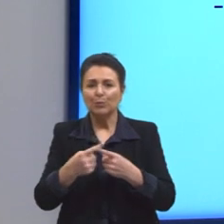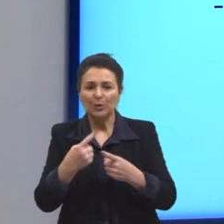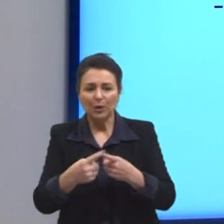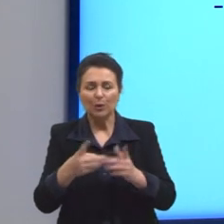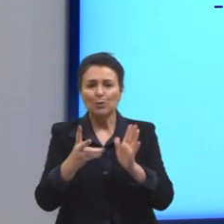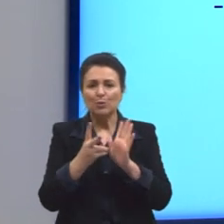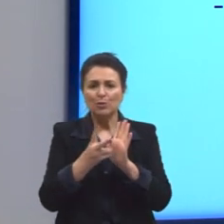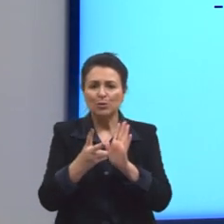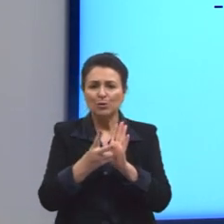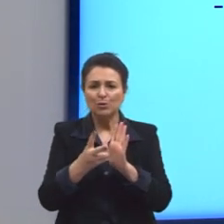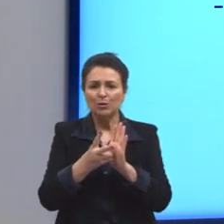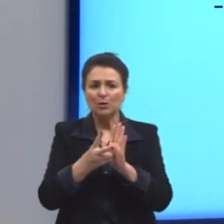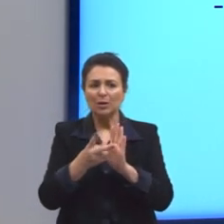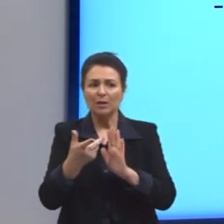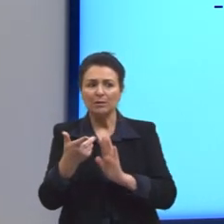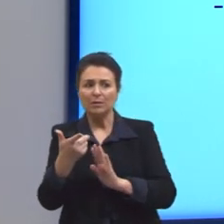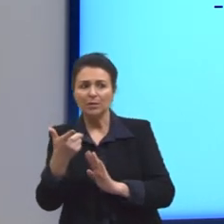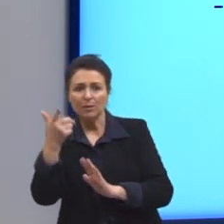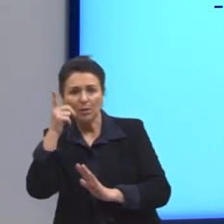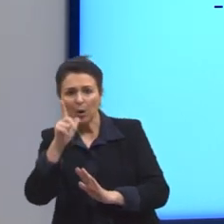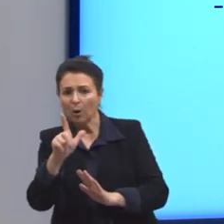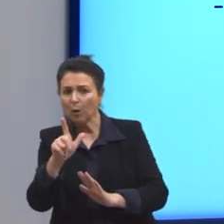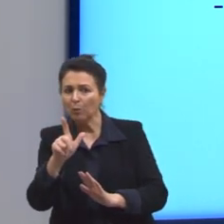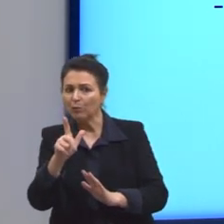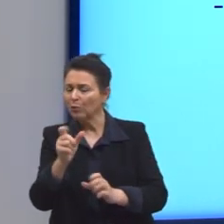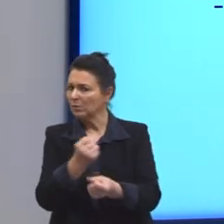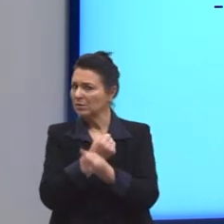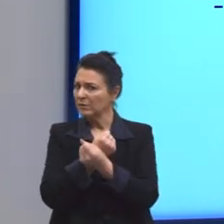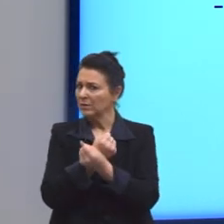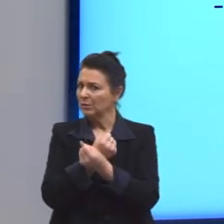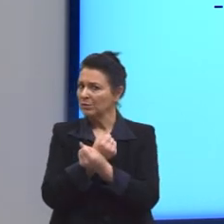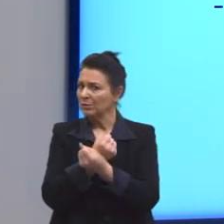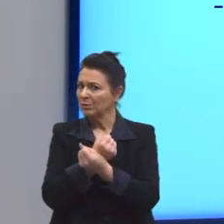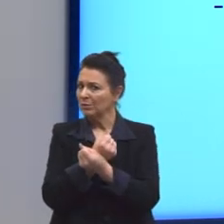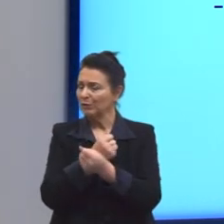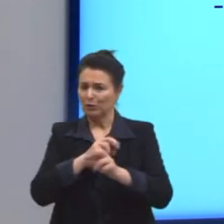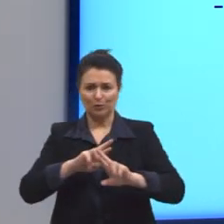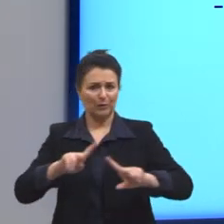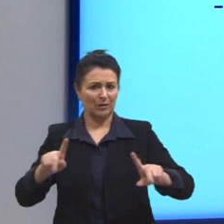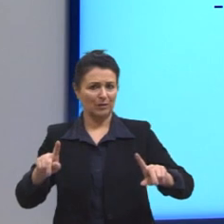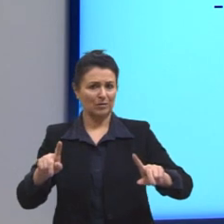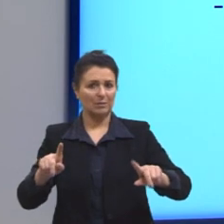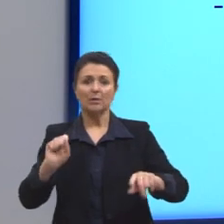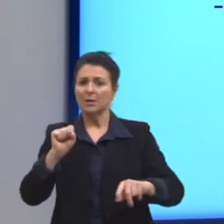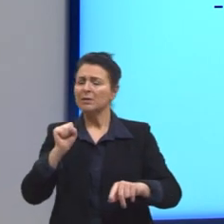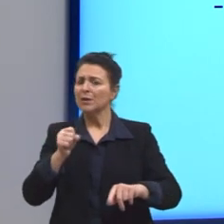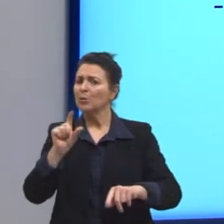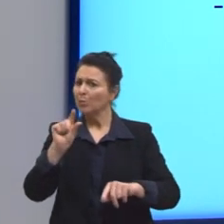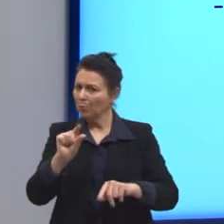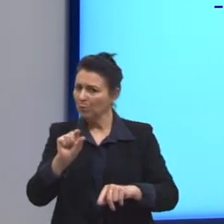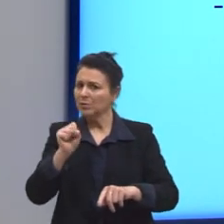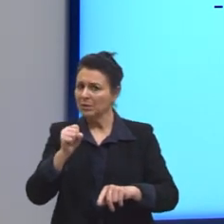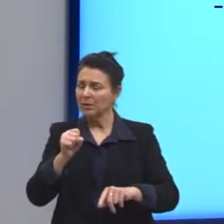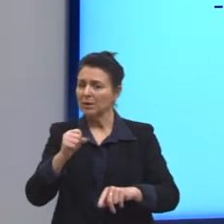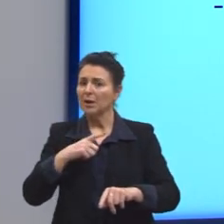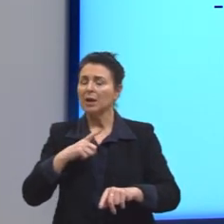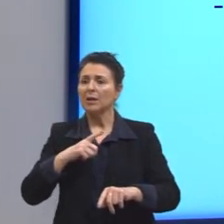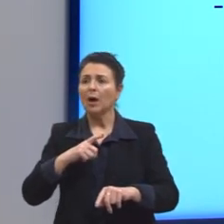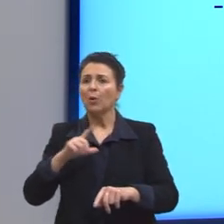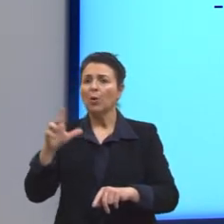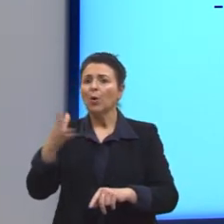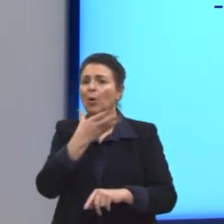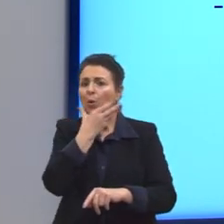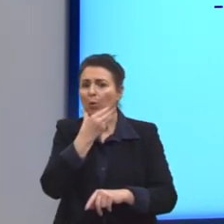indígenas não foram tão escravizados assim. Mas eles foram. E mesmo enquanto tinha a escravização de africanos aqui, à